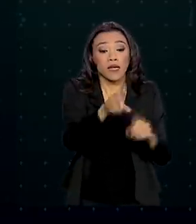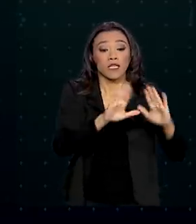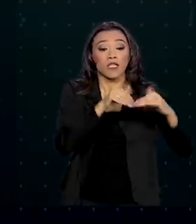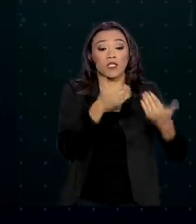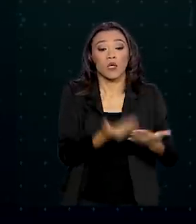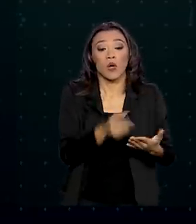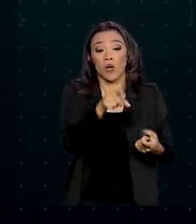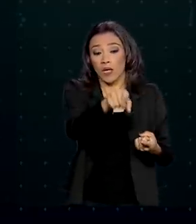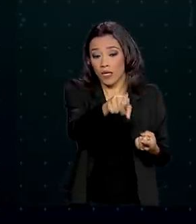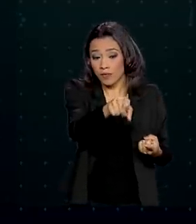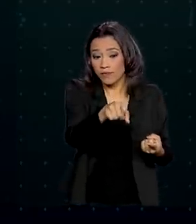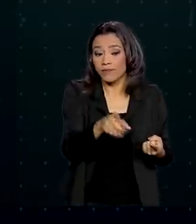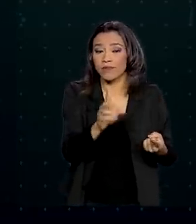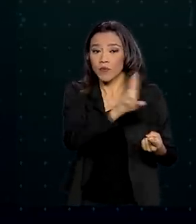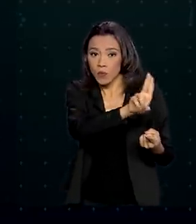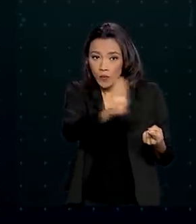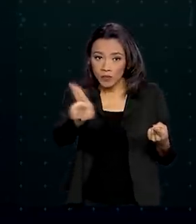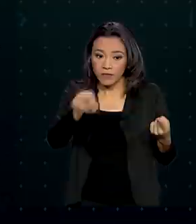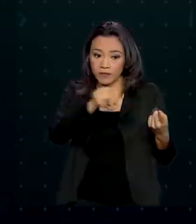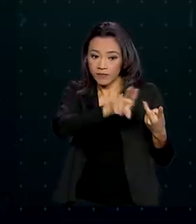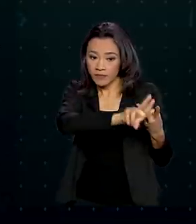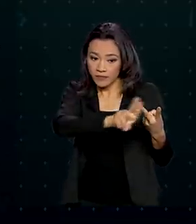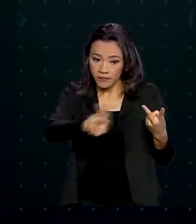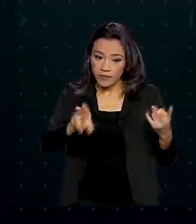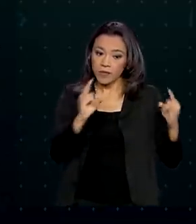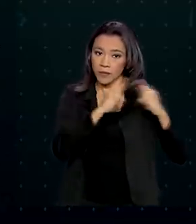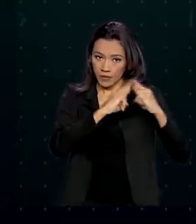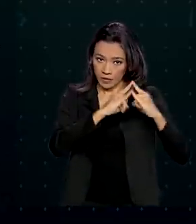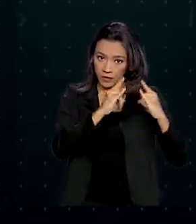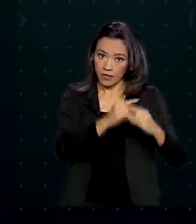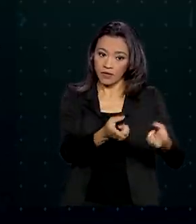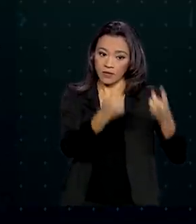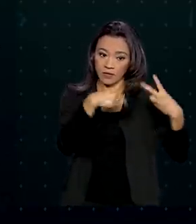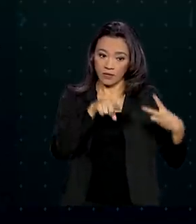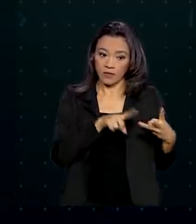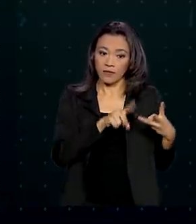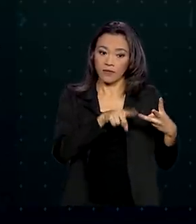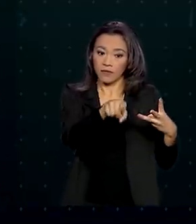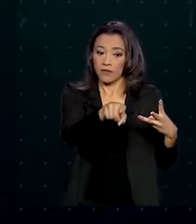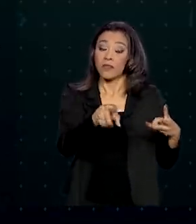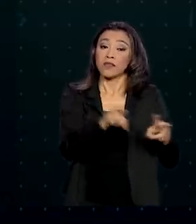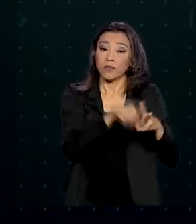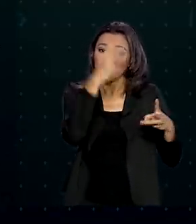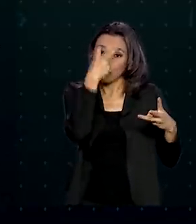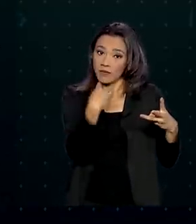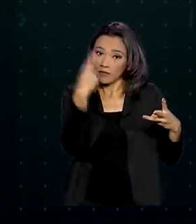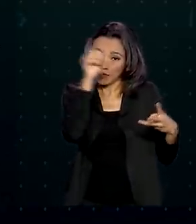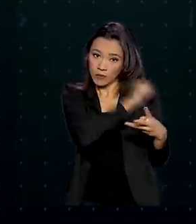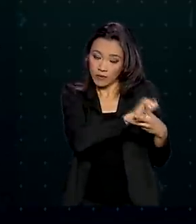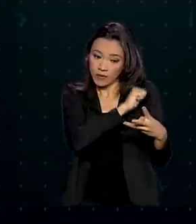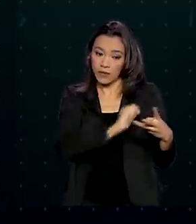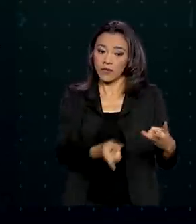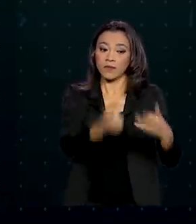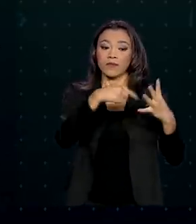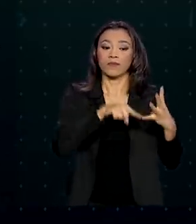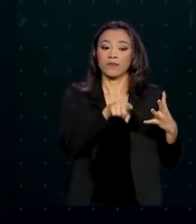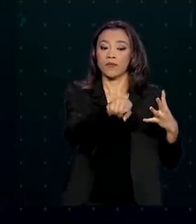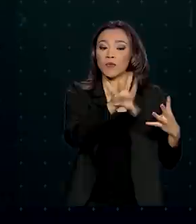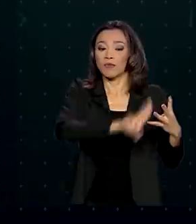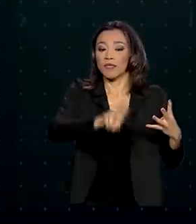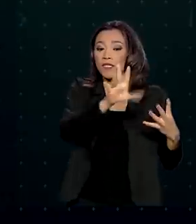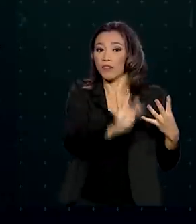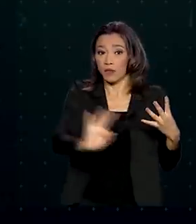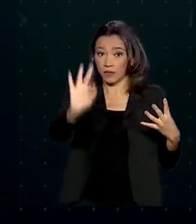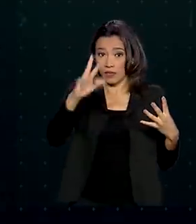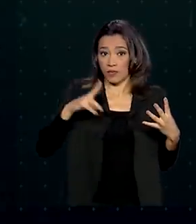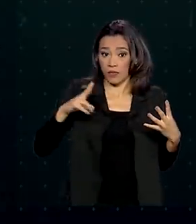Pedro II, Instituto Nacional de Educação de Surdos, Instituto Benjamin Constant e universidades e faculdades